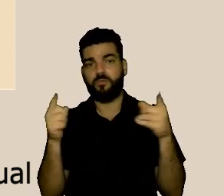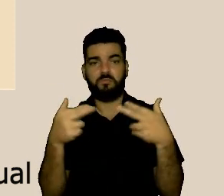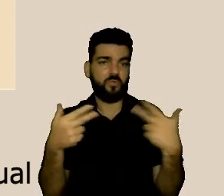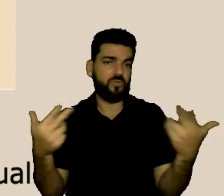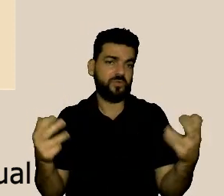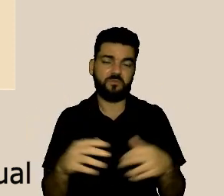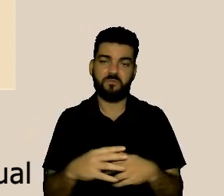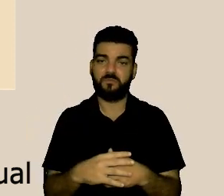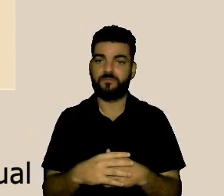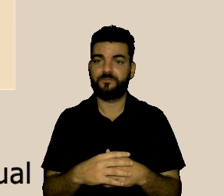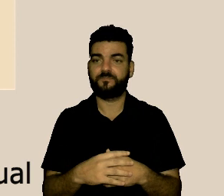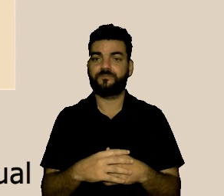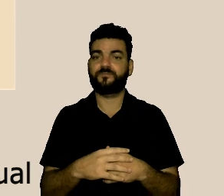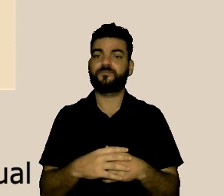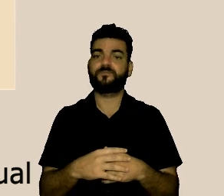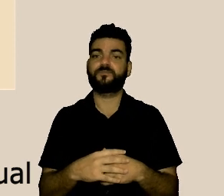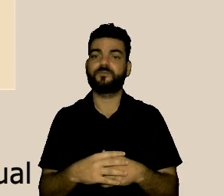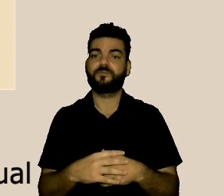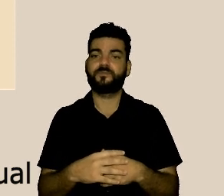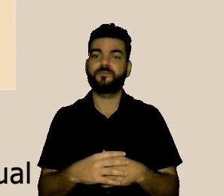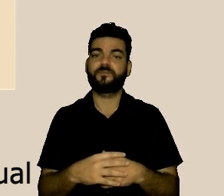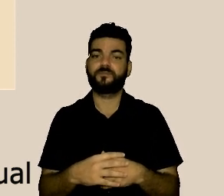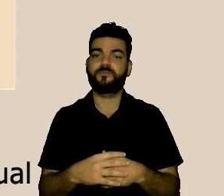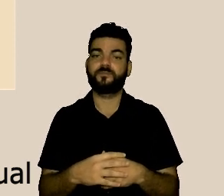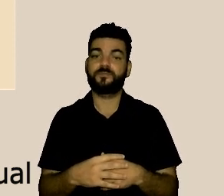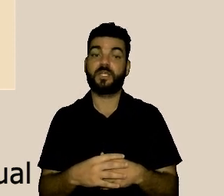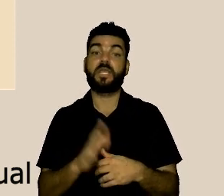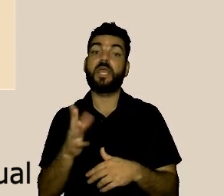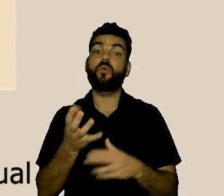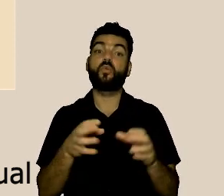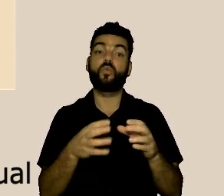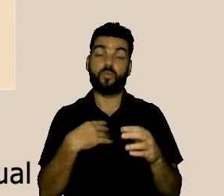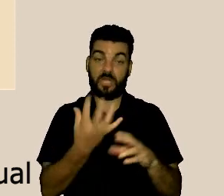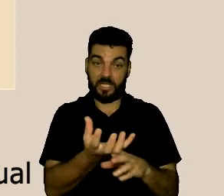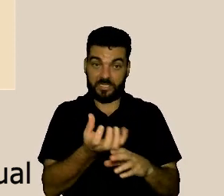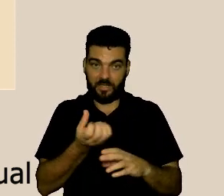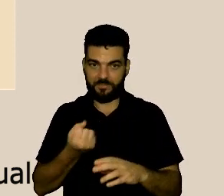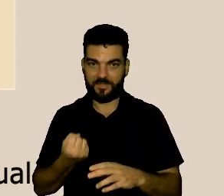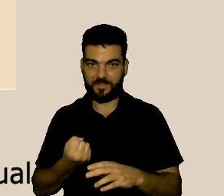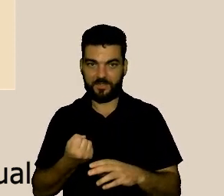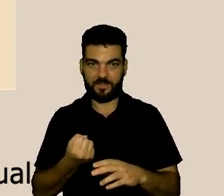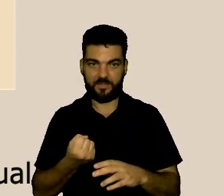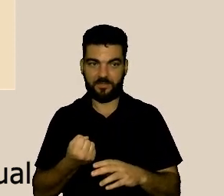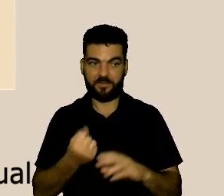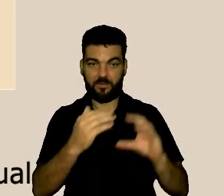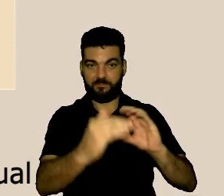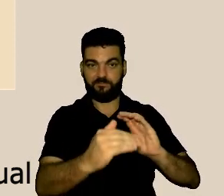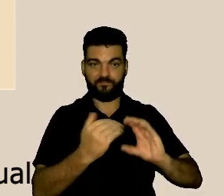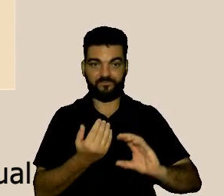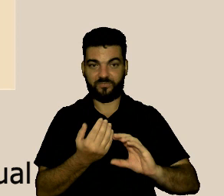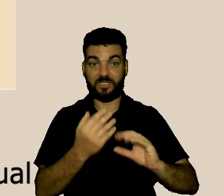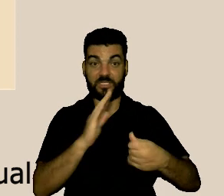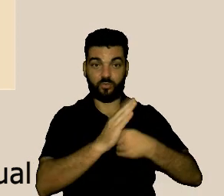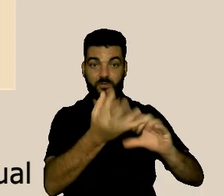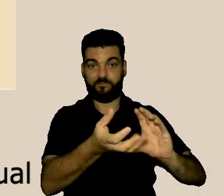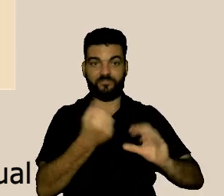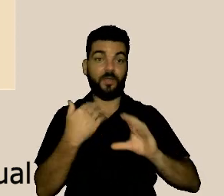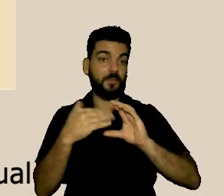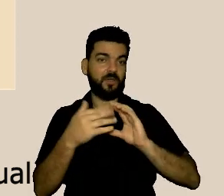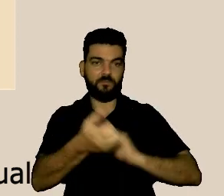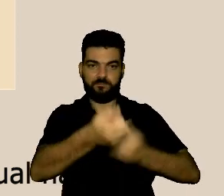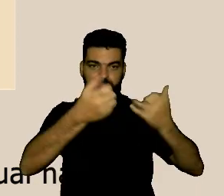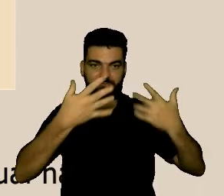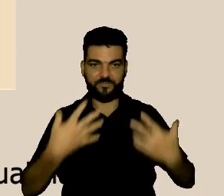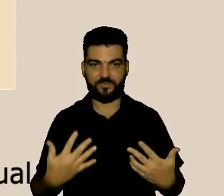para que ali ele possa fazer e a gente às vezes recebe o relato pelo e-mail também